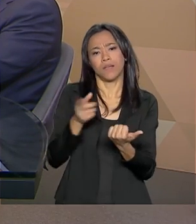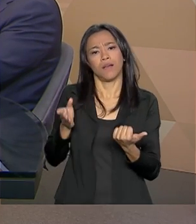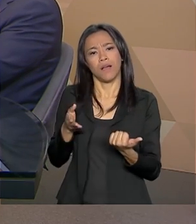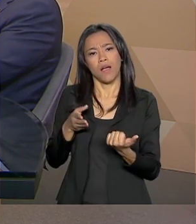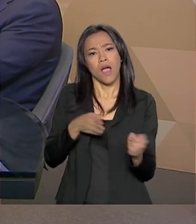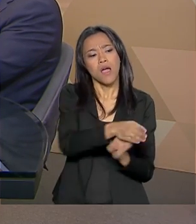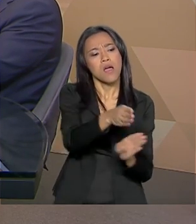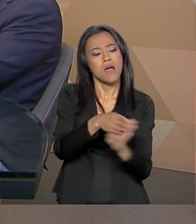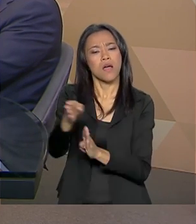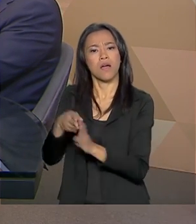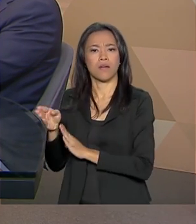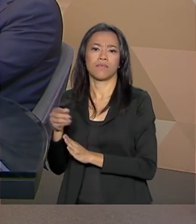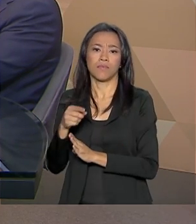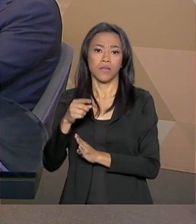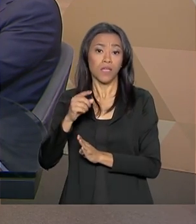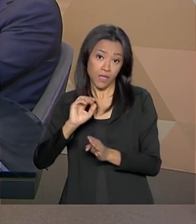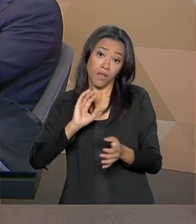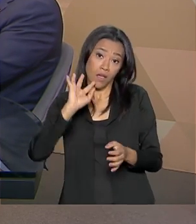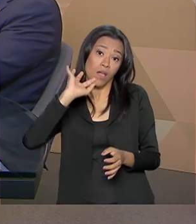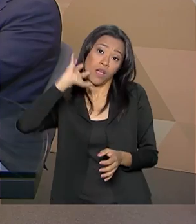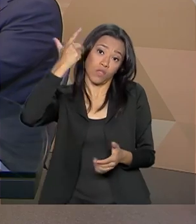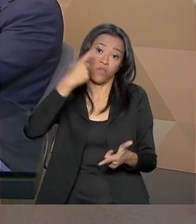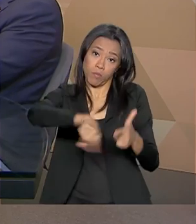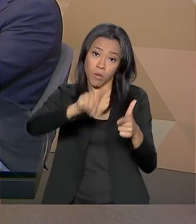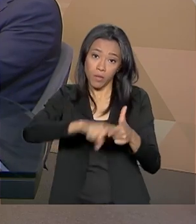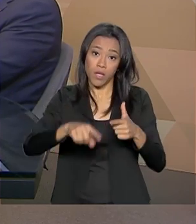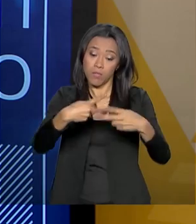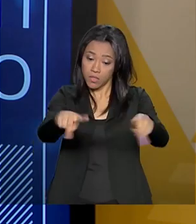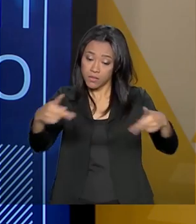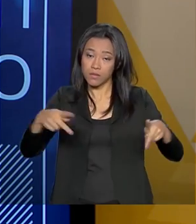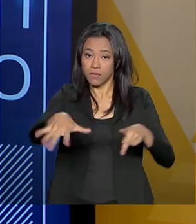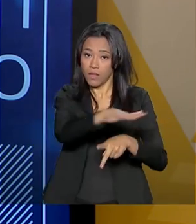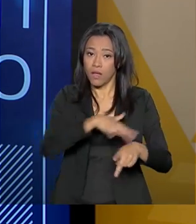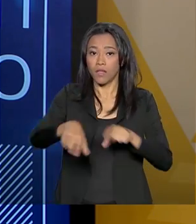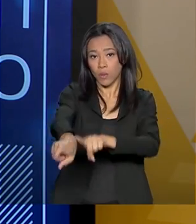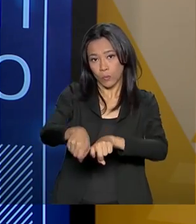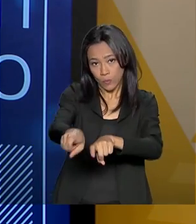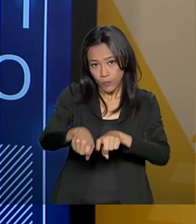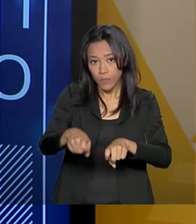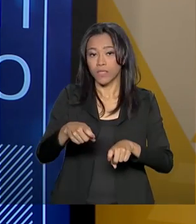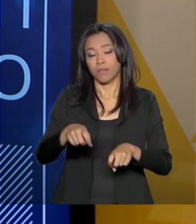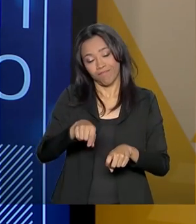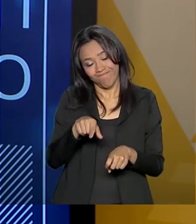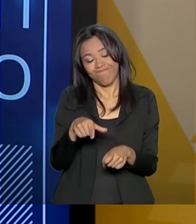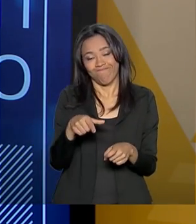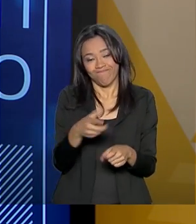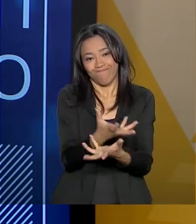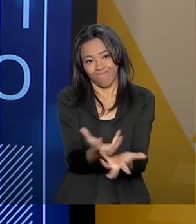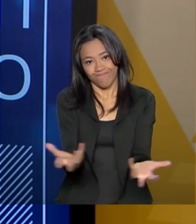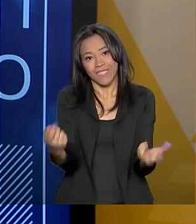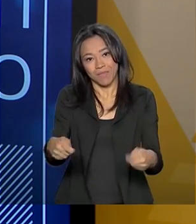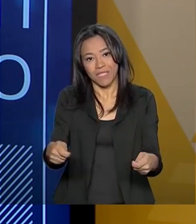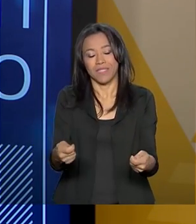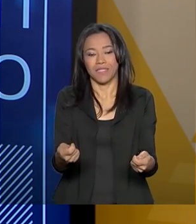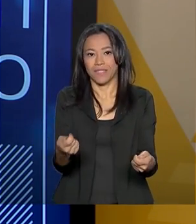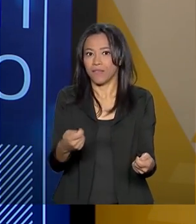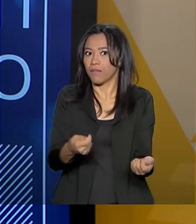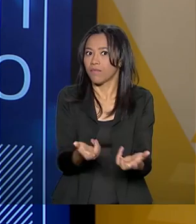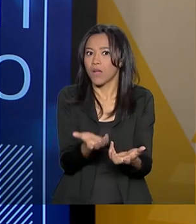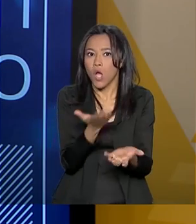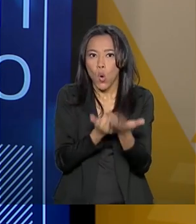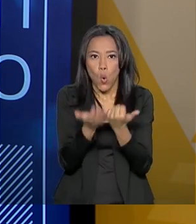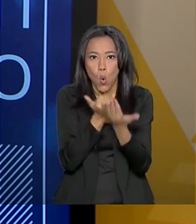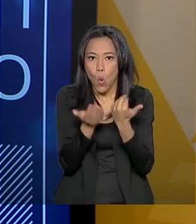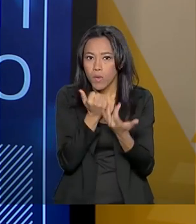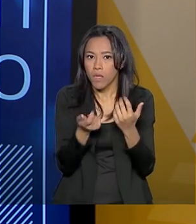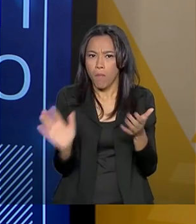a desenvolver soluções para essa agricultura aí, que terá que alimentar grande parte de